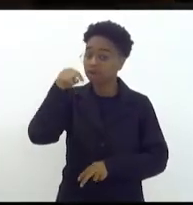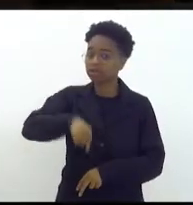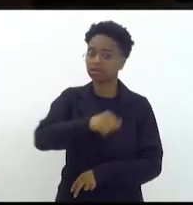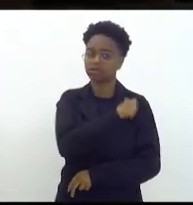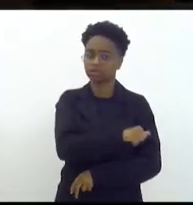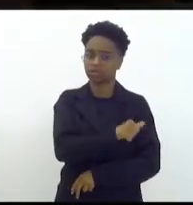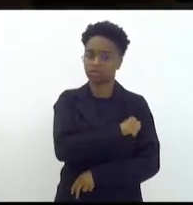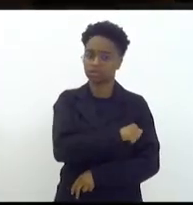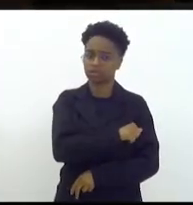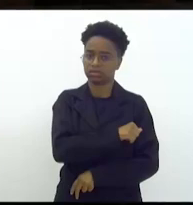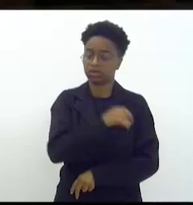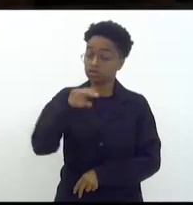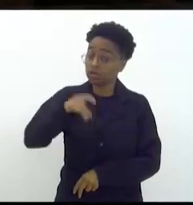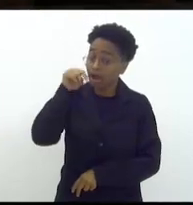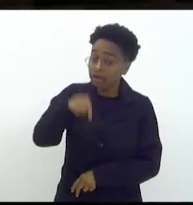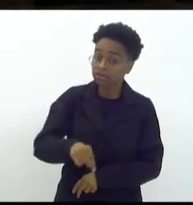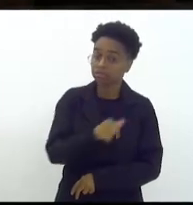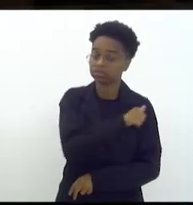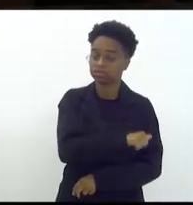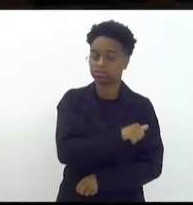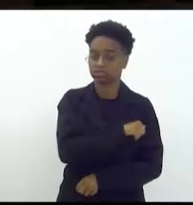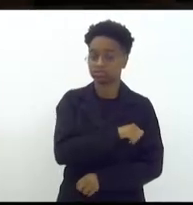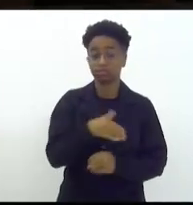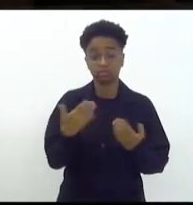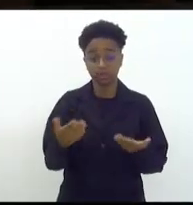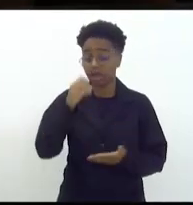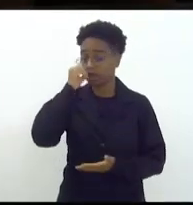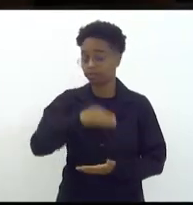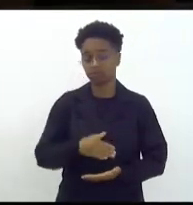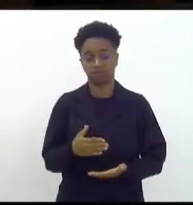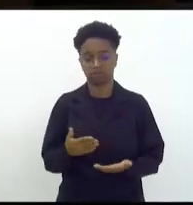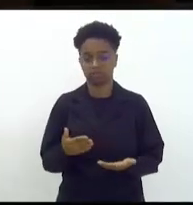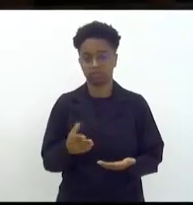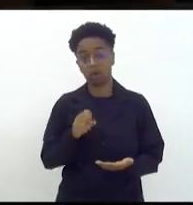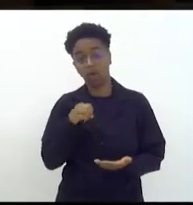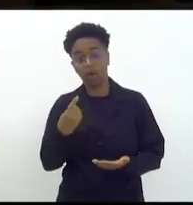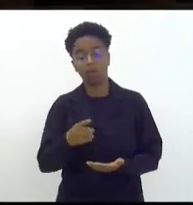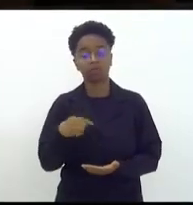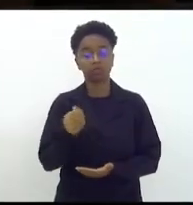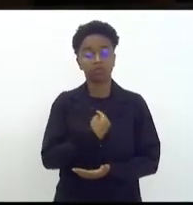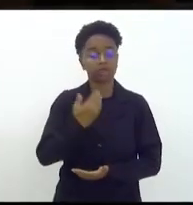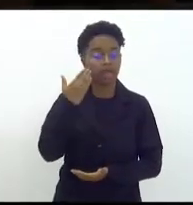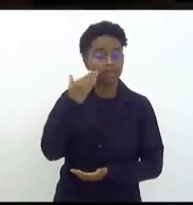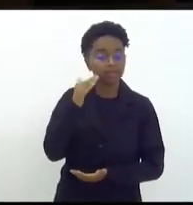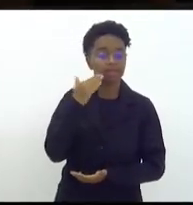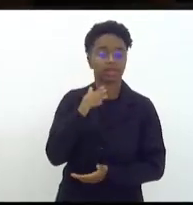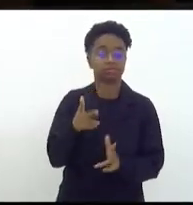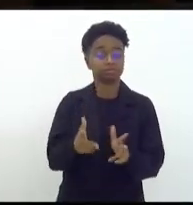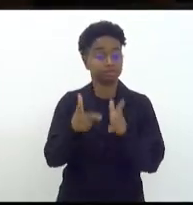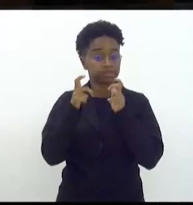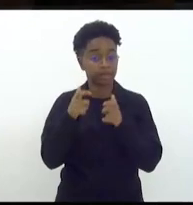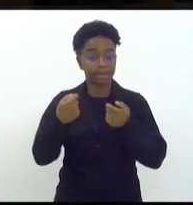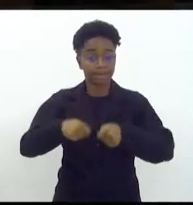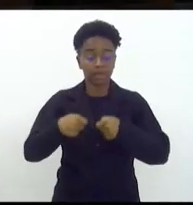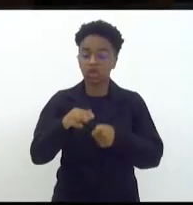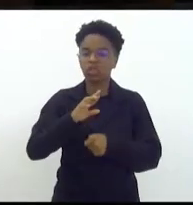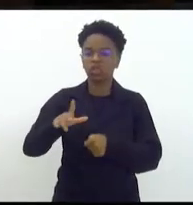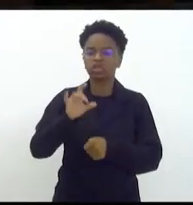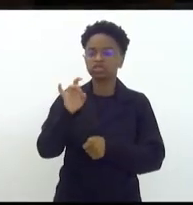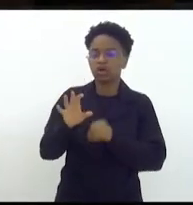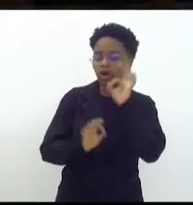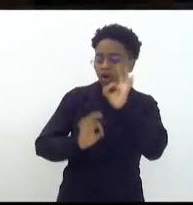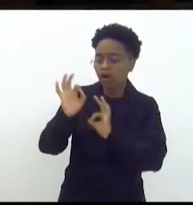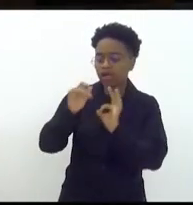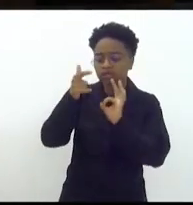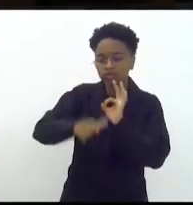só no Rio de Janeiro então isso é um escândalo hoje a gente entende que precisamos não é só reformular esse